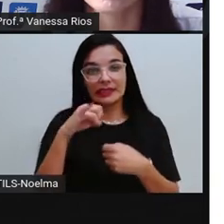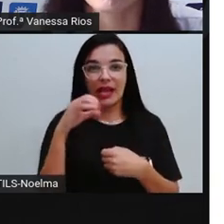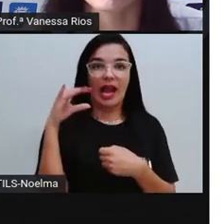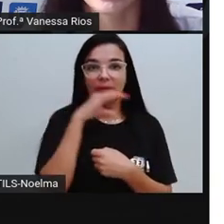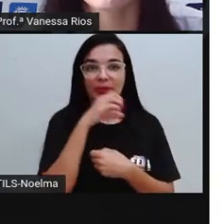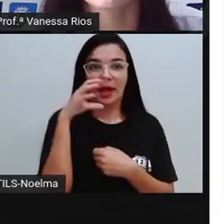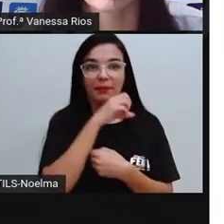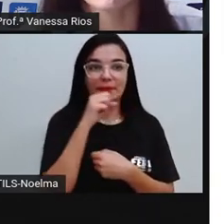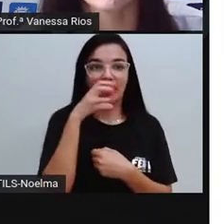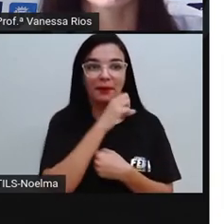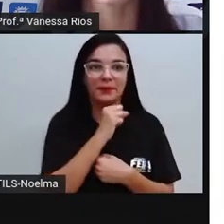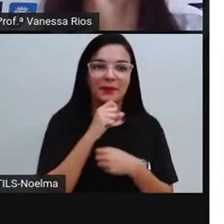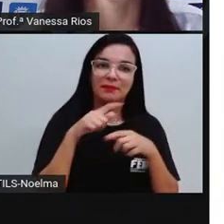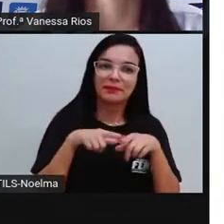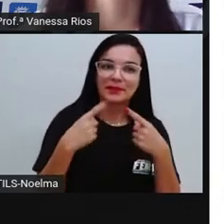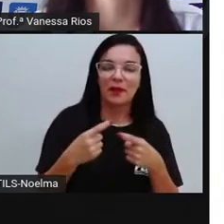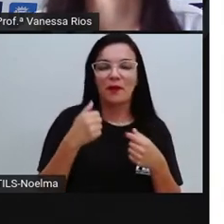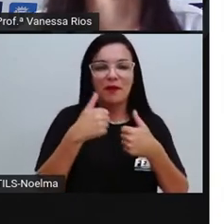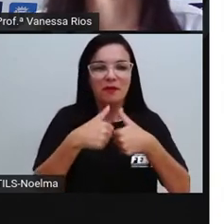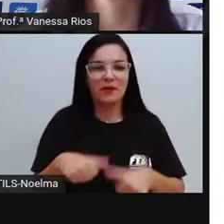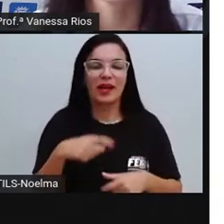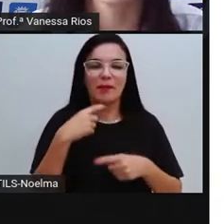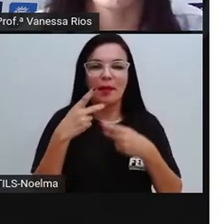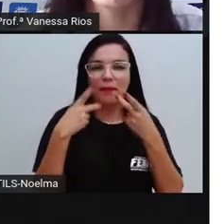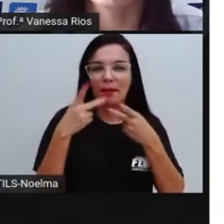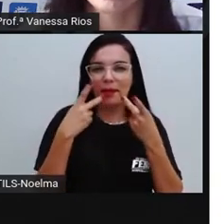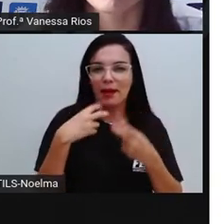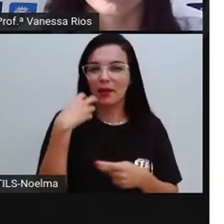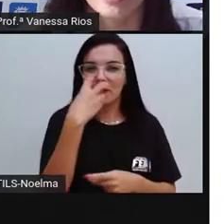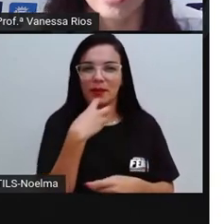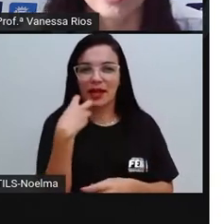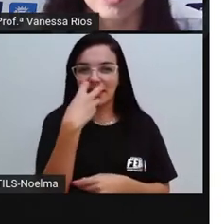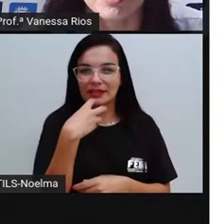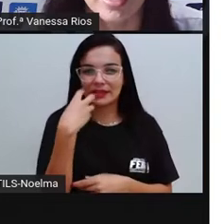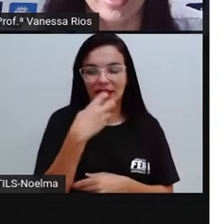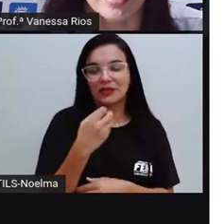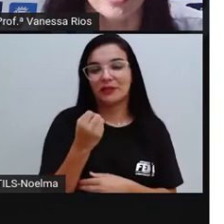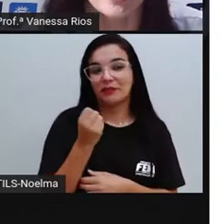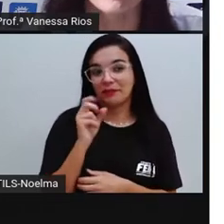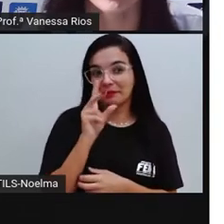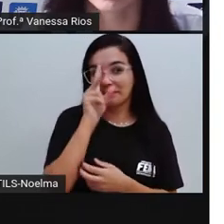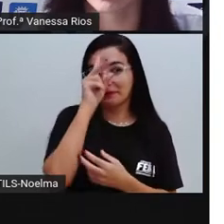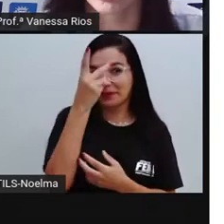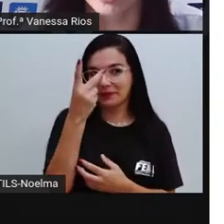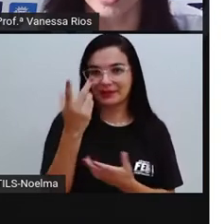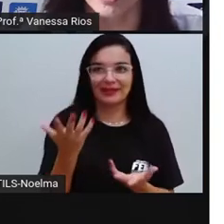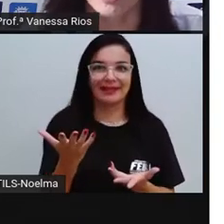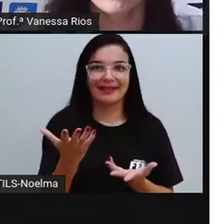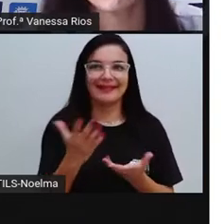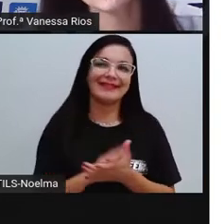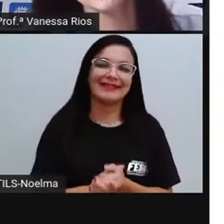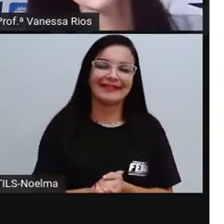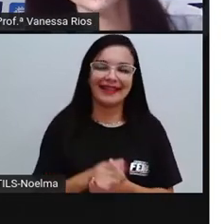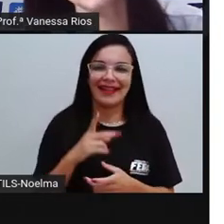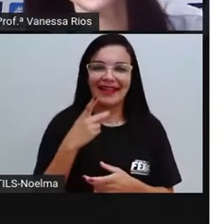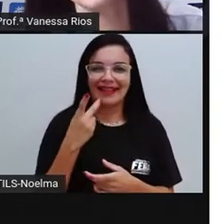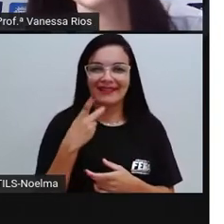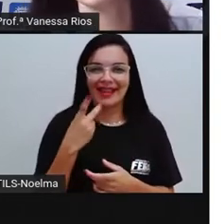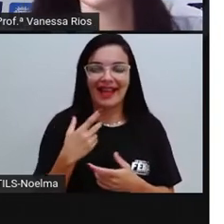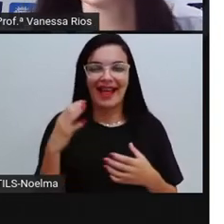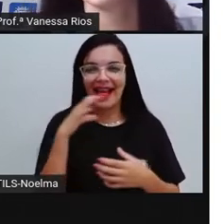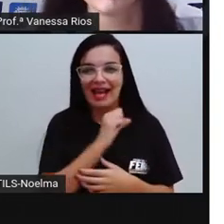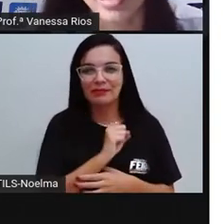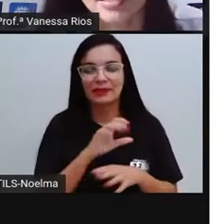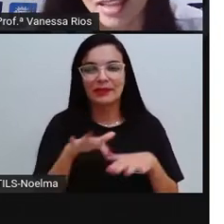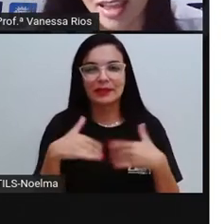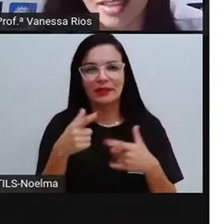O sabiá não sabia que o sábio sabia que o sabiá não sabia assobiar. Ah, meu Deus do céu. Vocês sabem aí